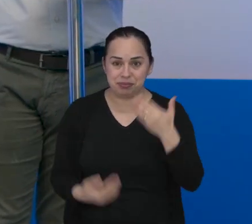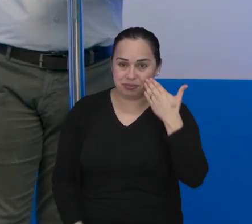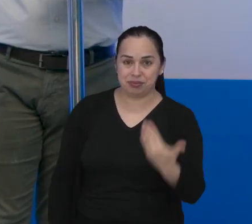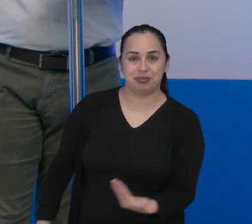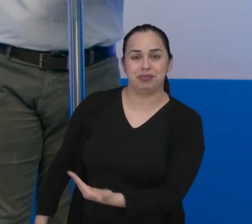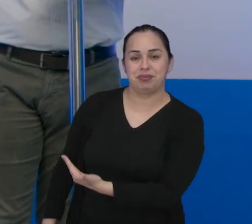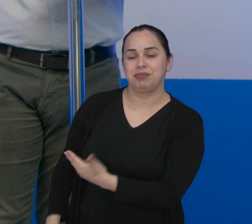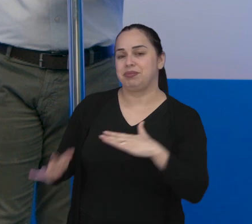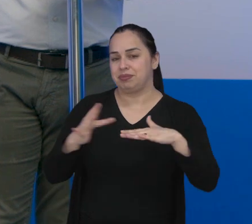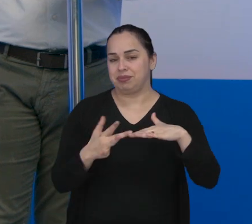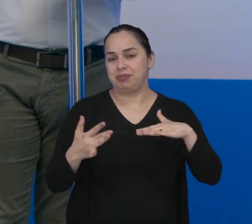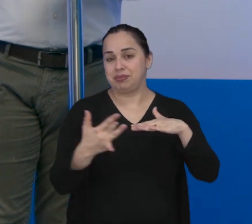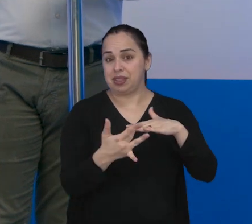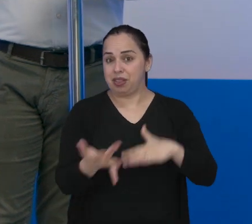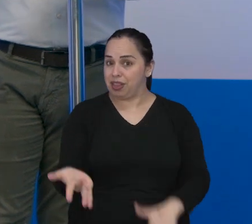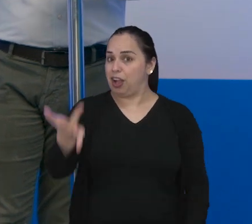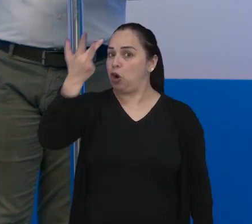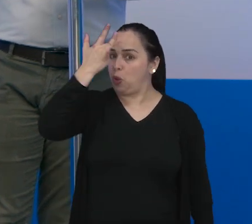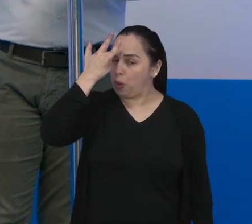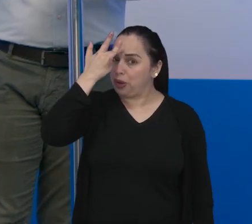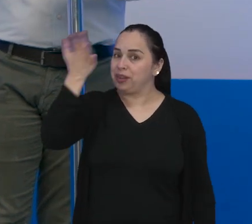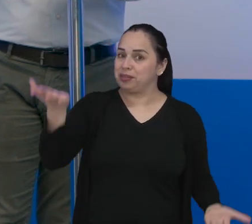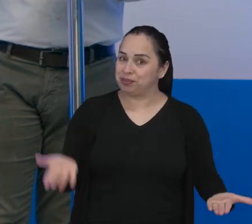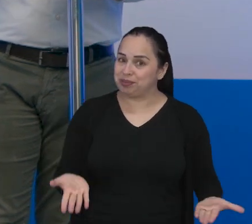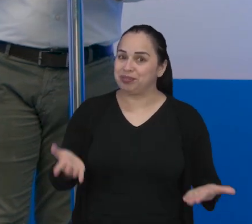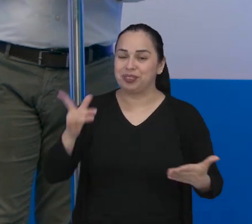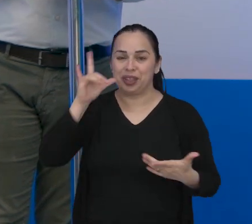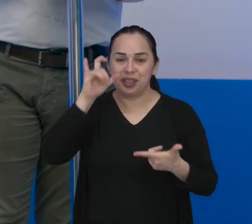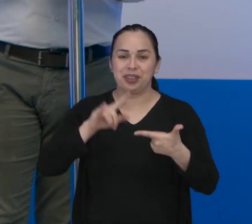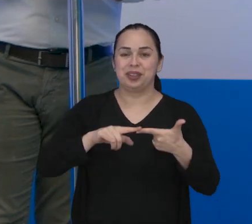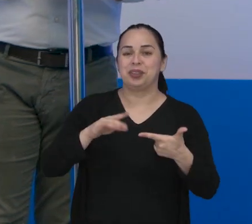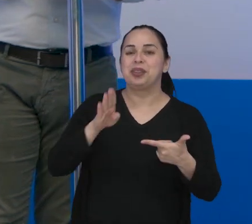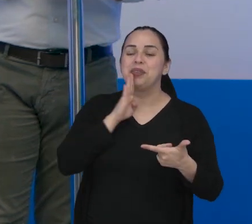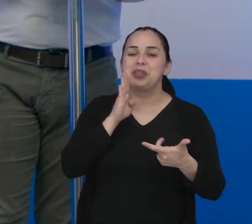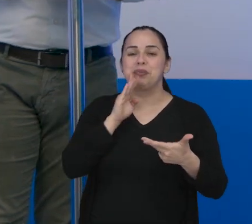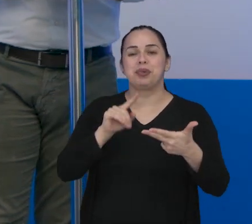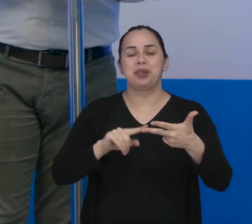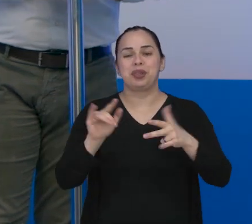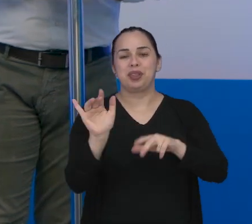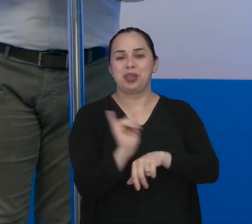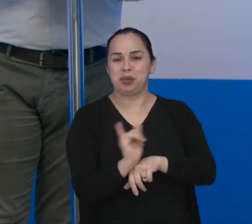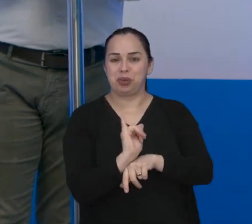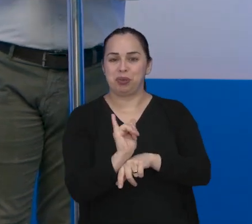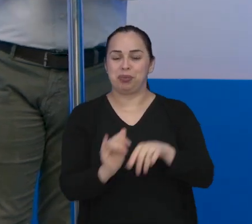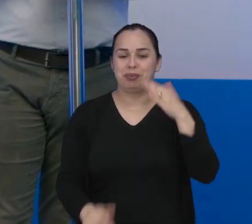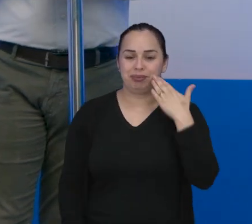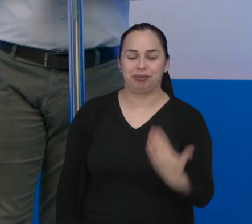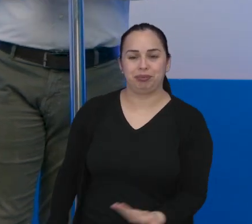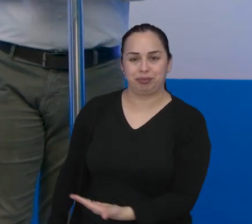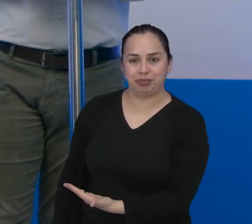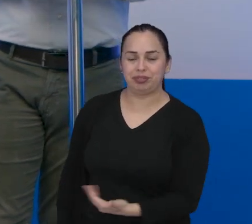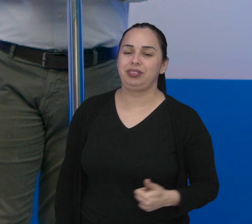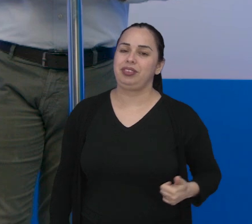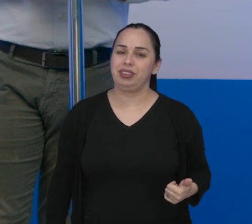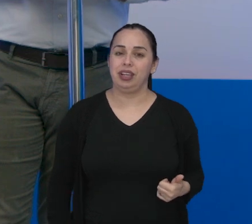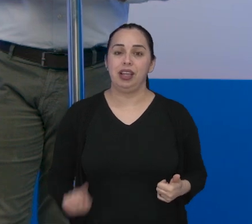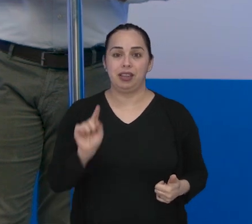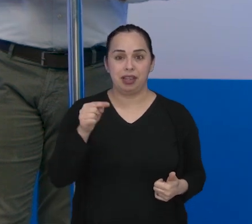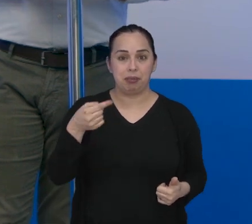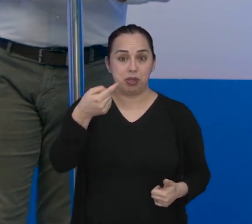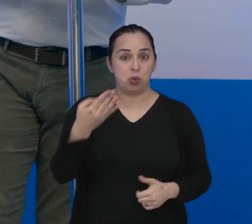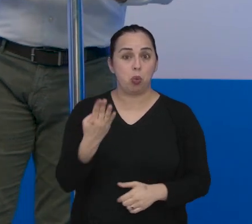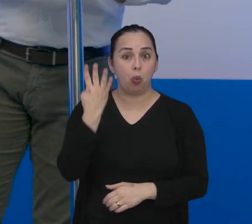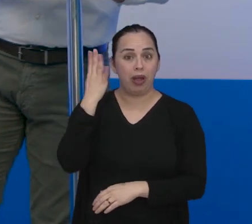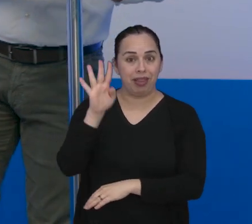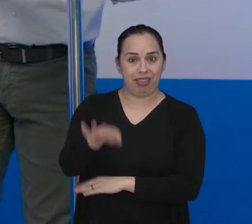tela estão as nossas redes sociais, então anota aí o endereço do nosso Instagram, Facebook e YouTube, é o arrobaTVCâmaraSJC.